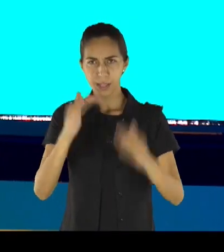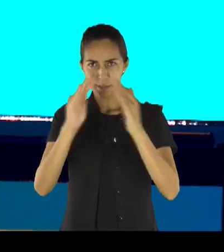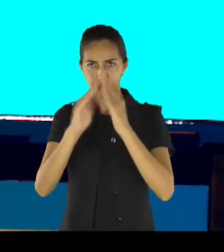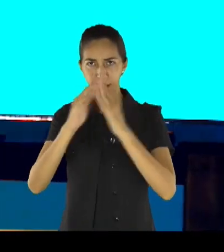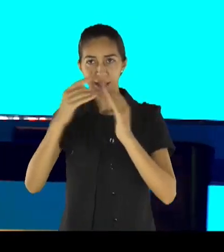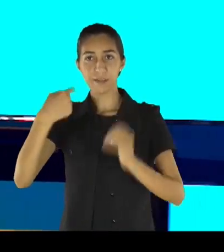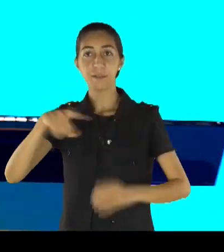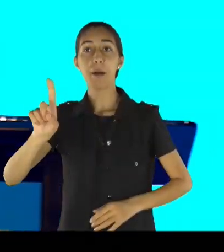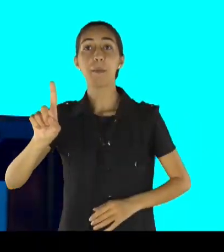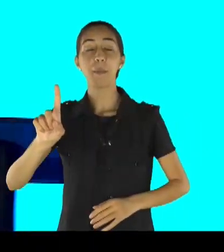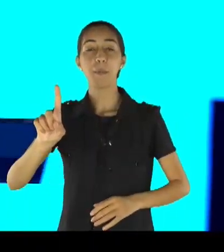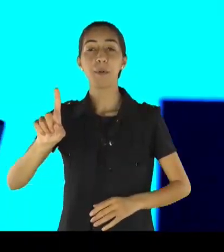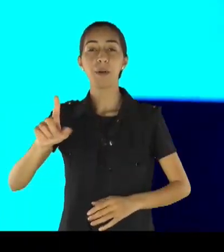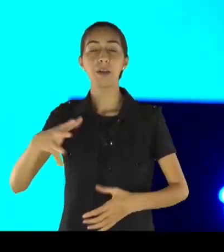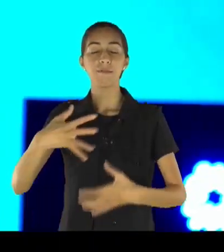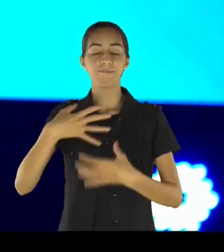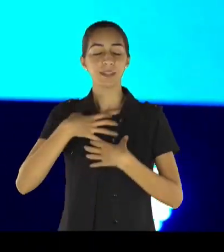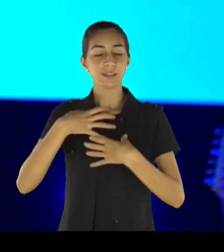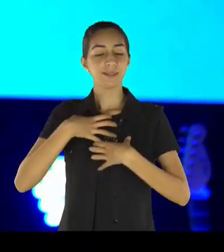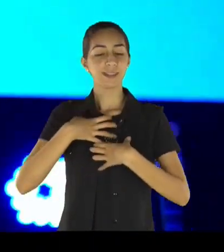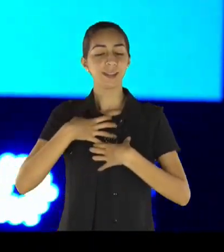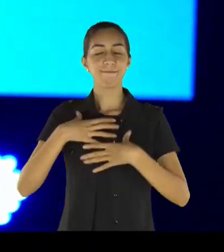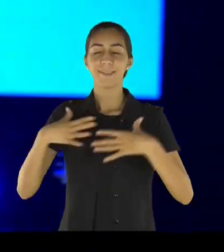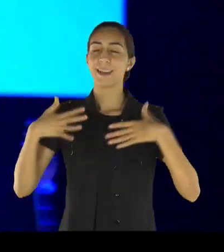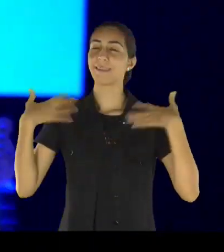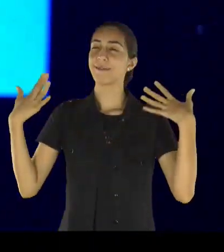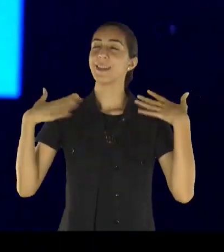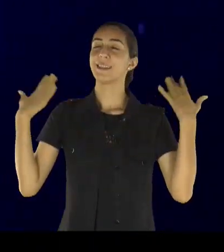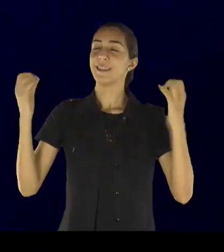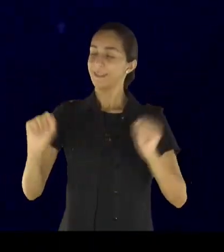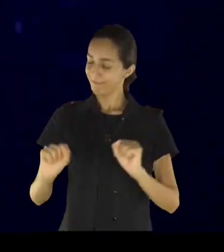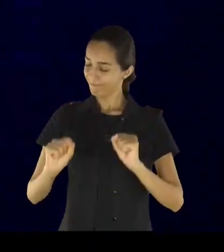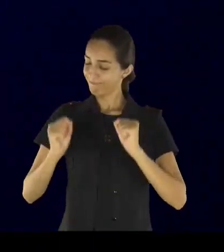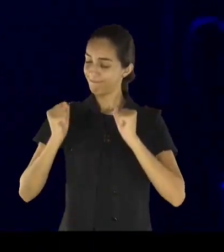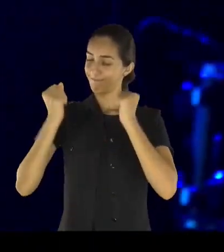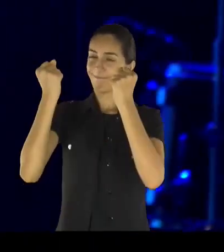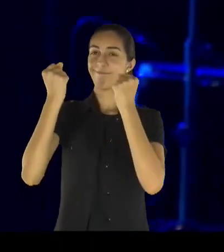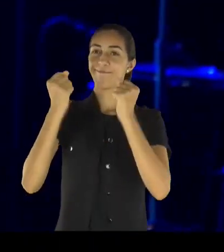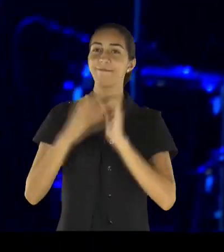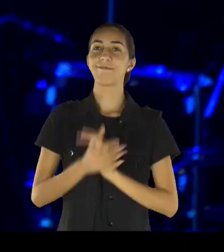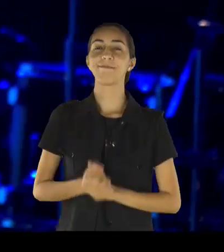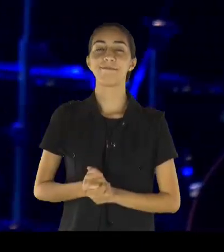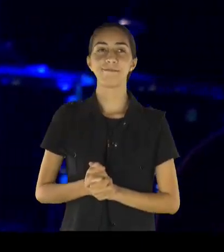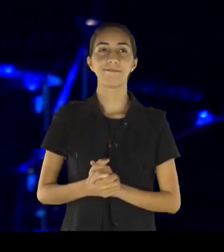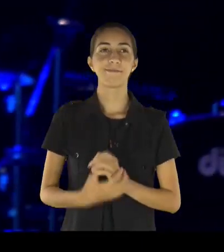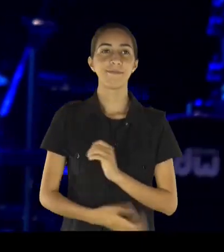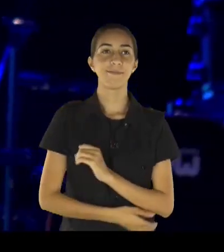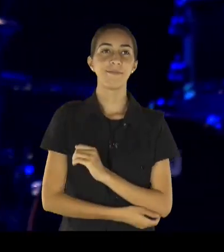em nome de Jesus, irmãos, é onde a gente, que carregar, nossas baterias, é na palavra de Deus,